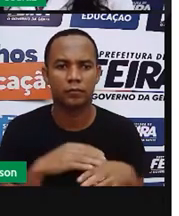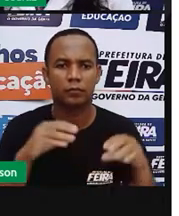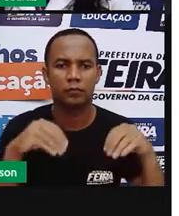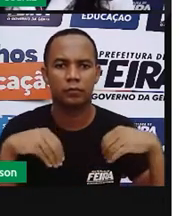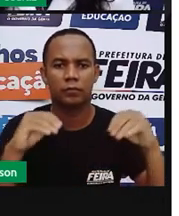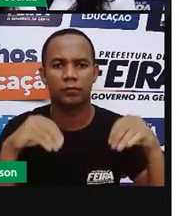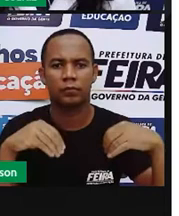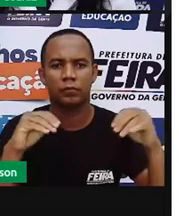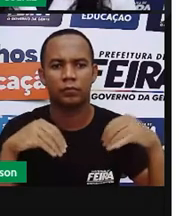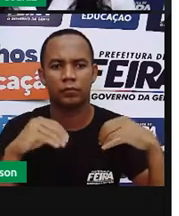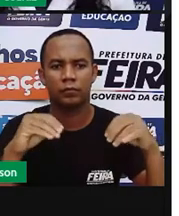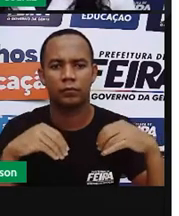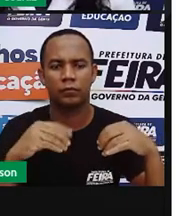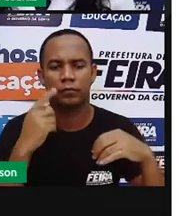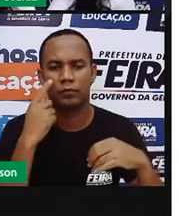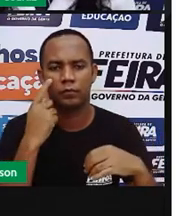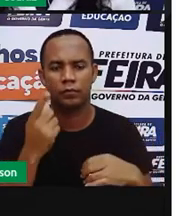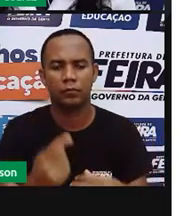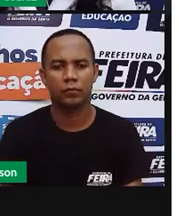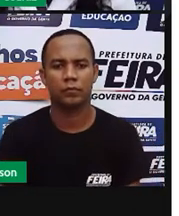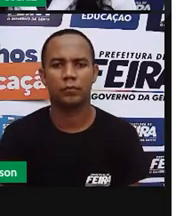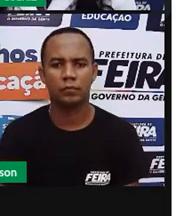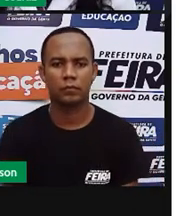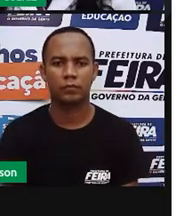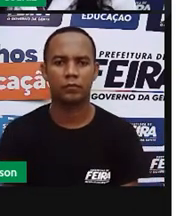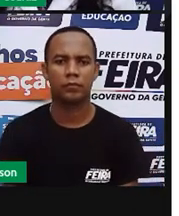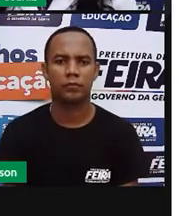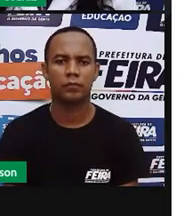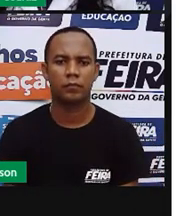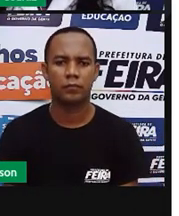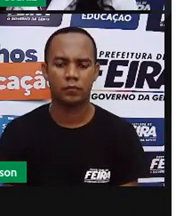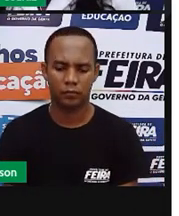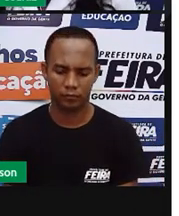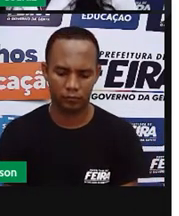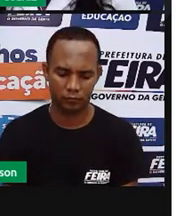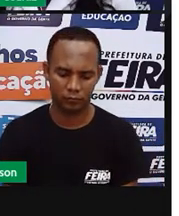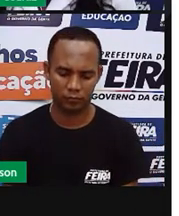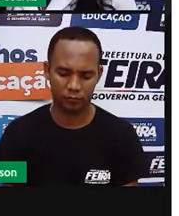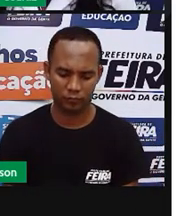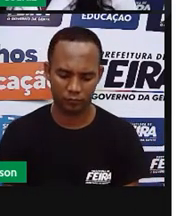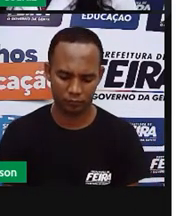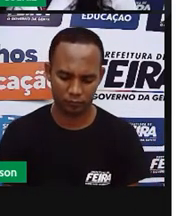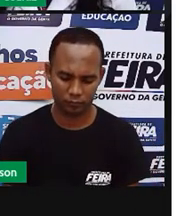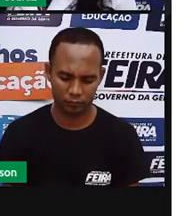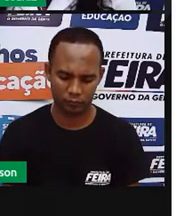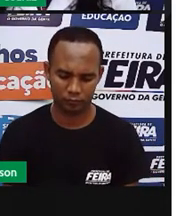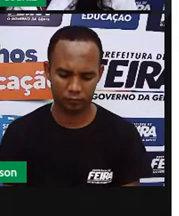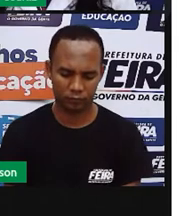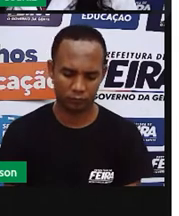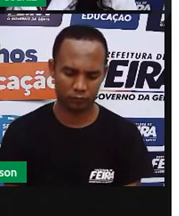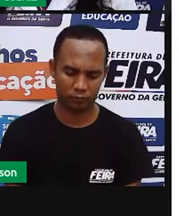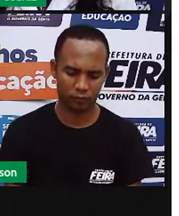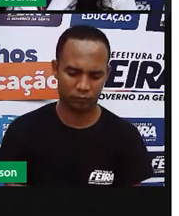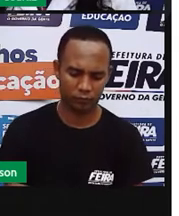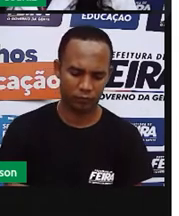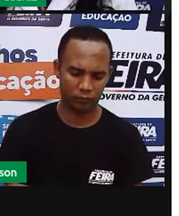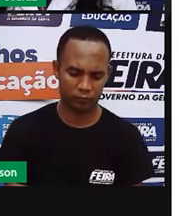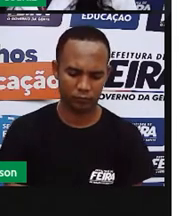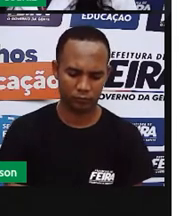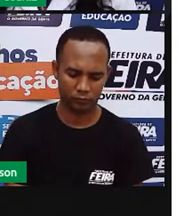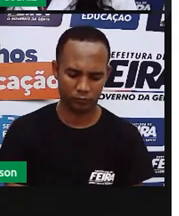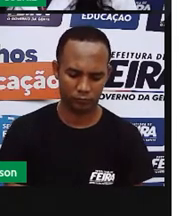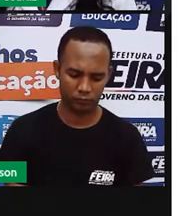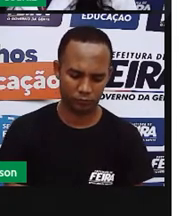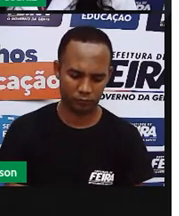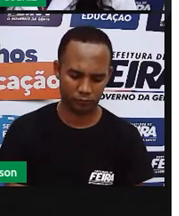Primeiro, vamos conhecer o tecido kentê, feito pelo povo achante no país Gana. O